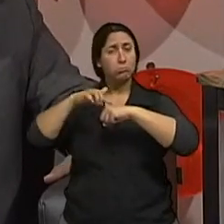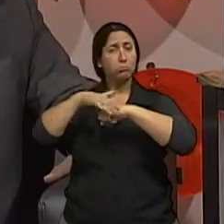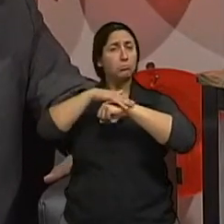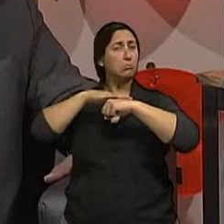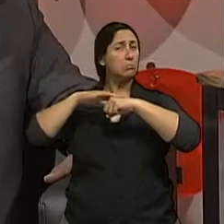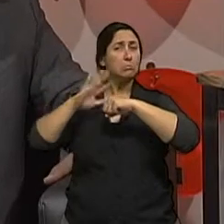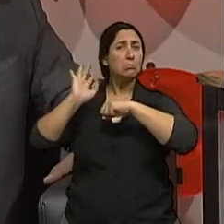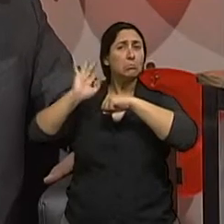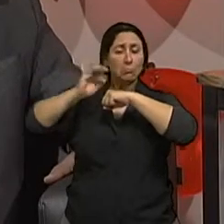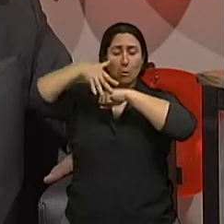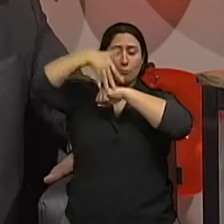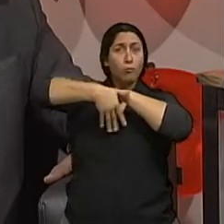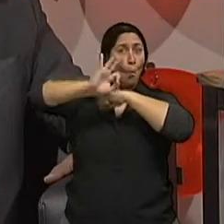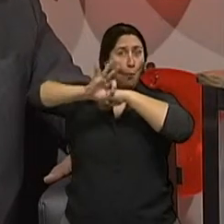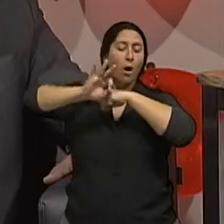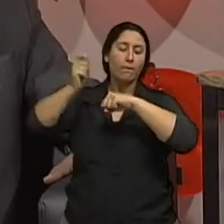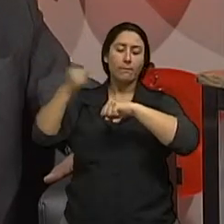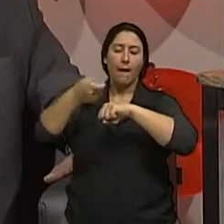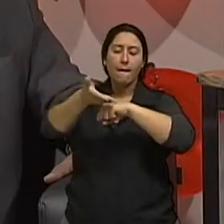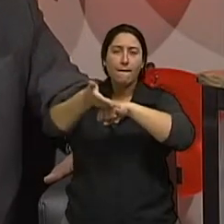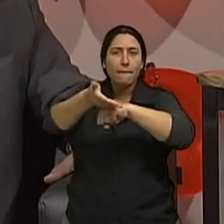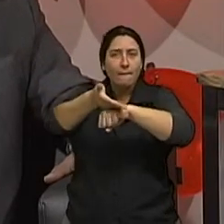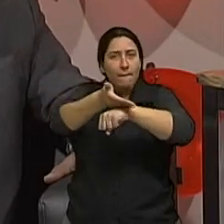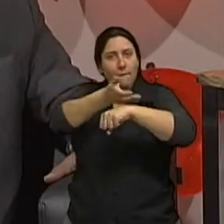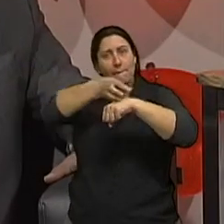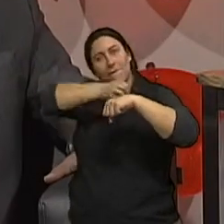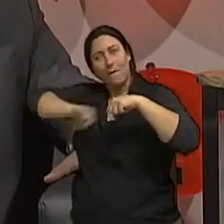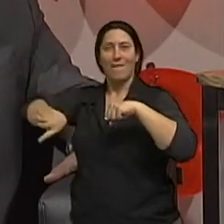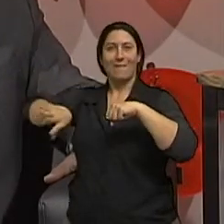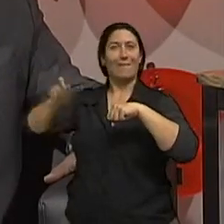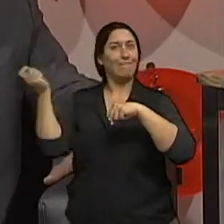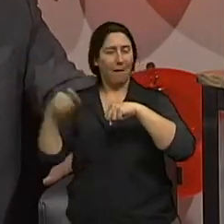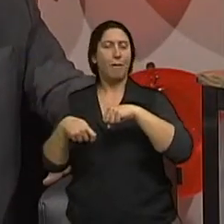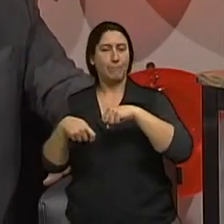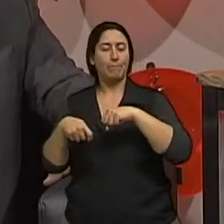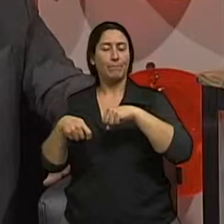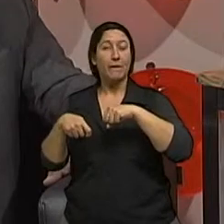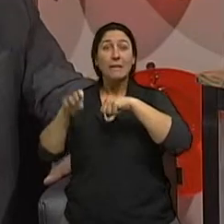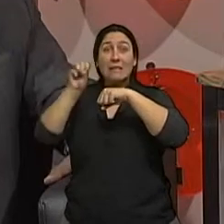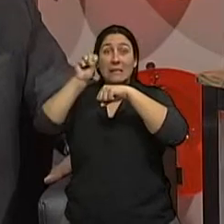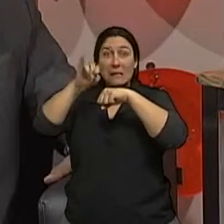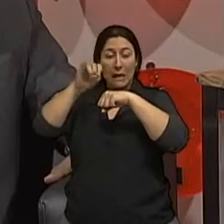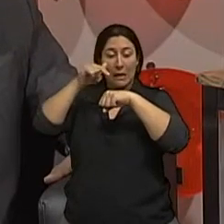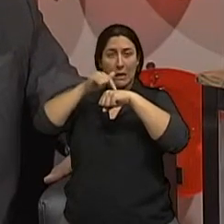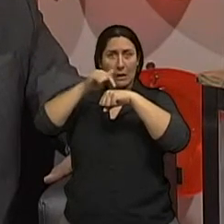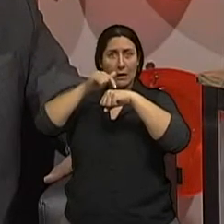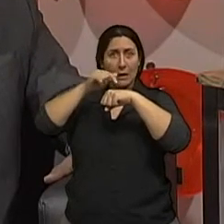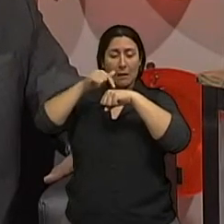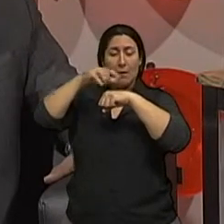removido nessa primeira segunda terceira camada da pele isso nas primeiras camadas quando o tumor atinge